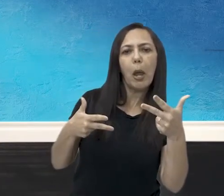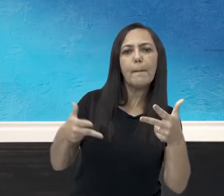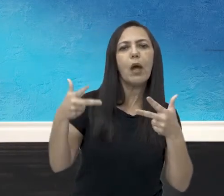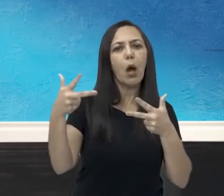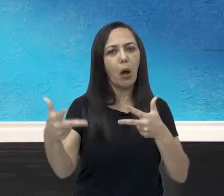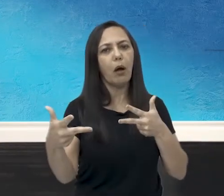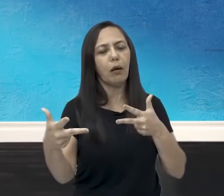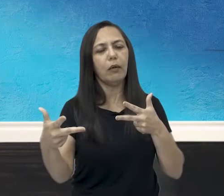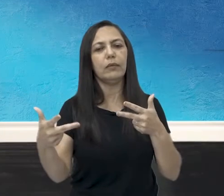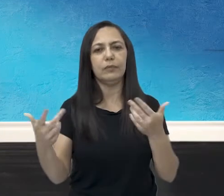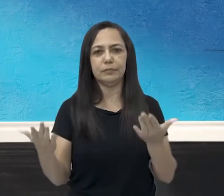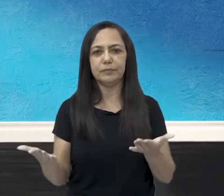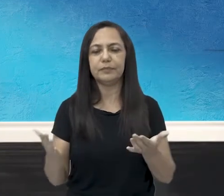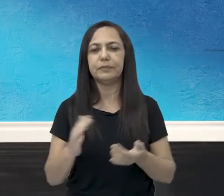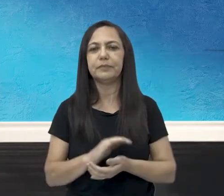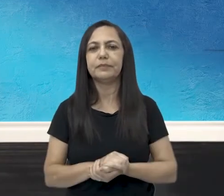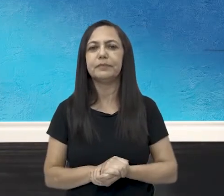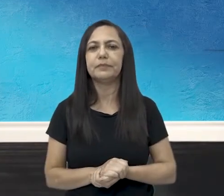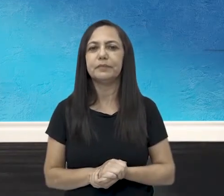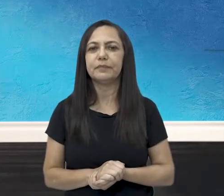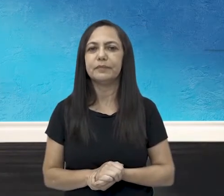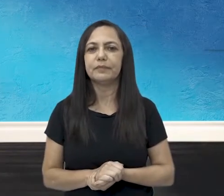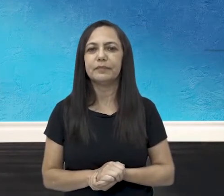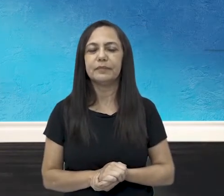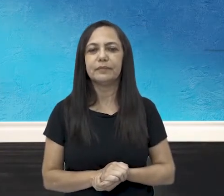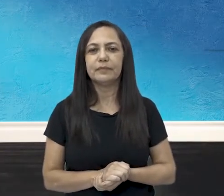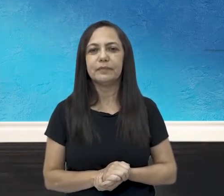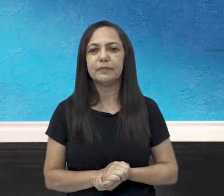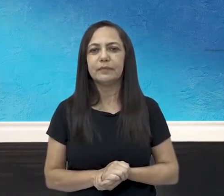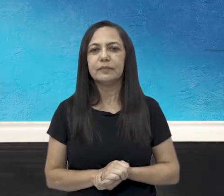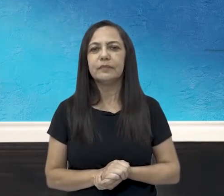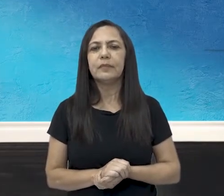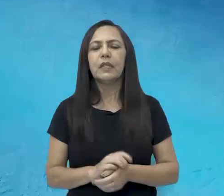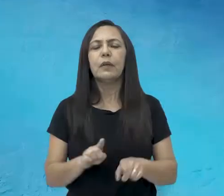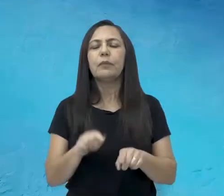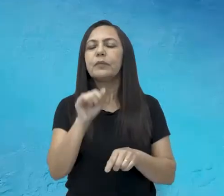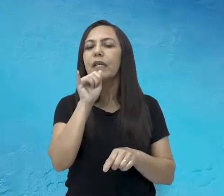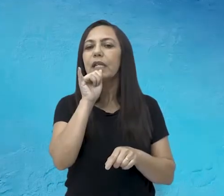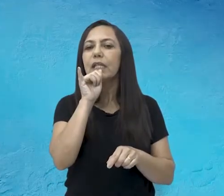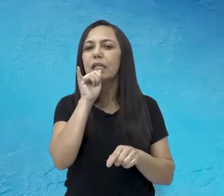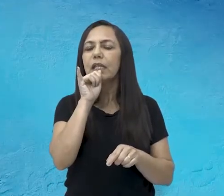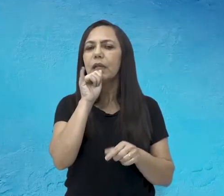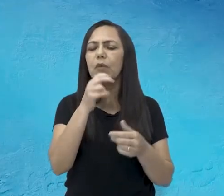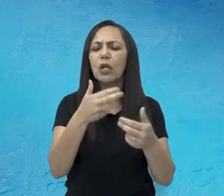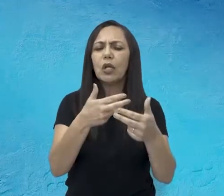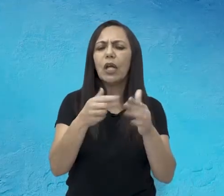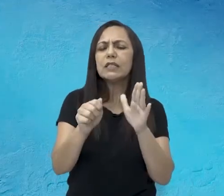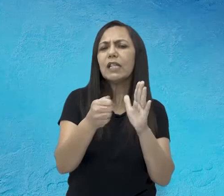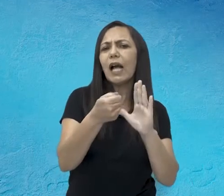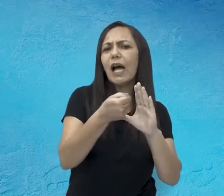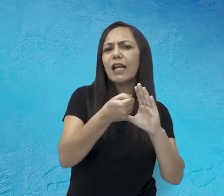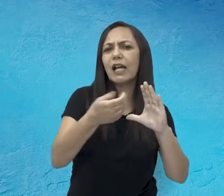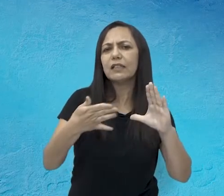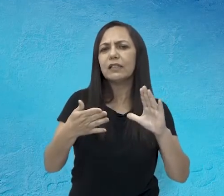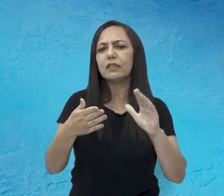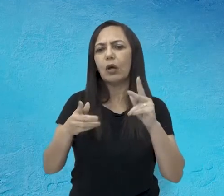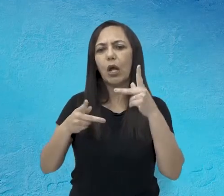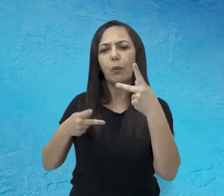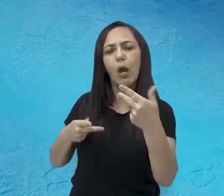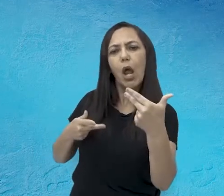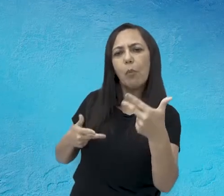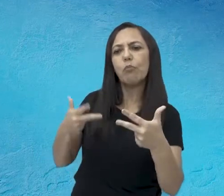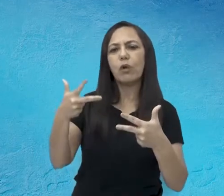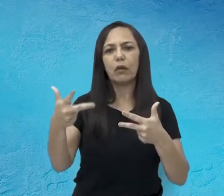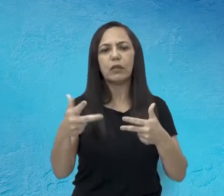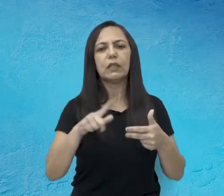de denunciar os problemas sociais que eles enfrentavam. Através das letras das músicas, né? Que são, que fazem